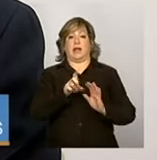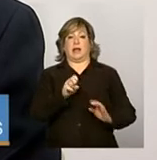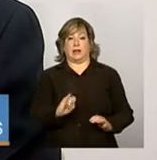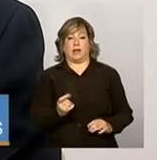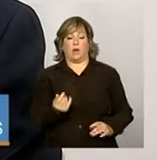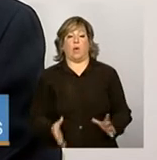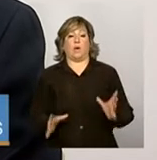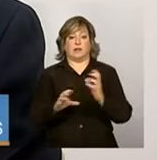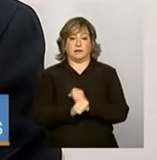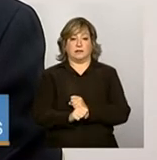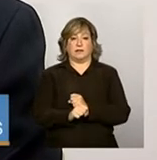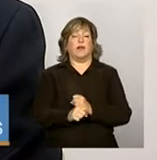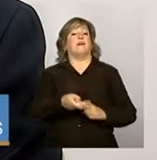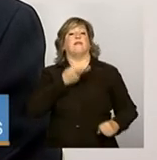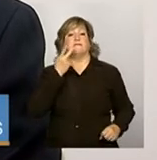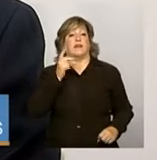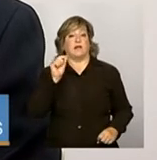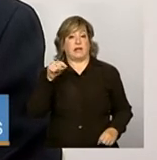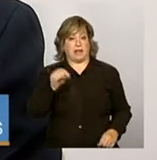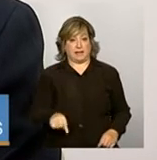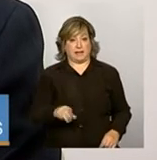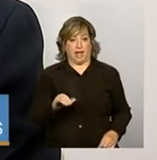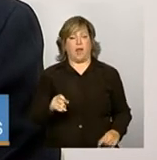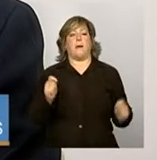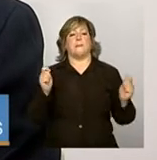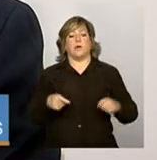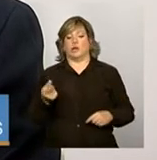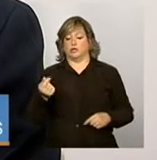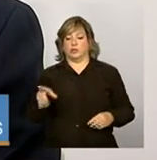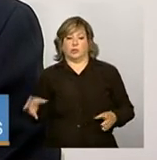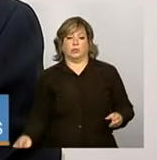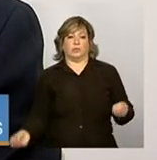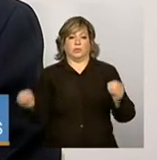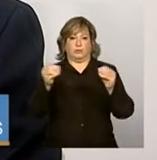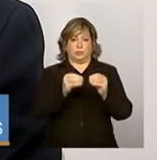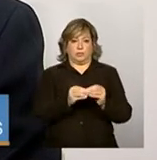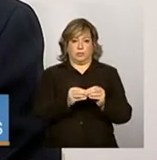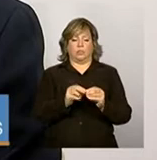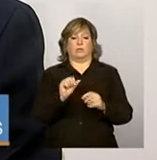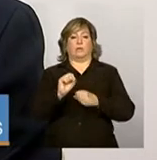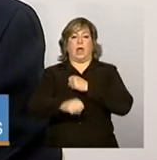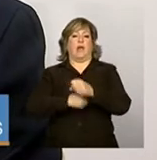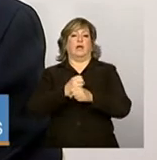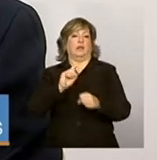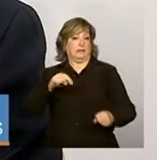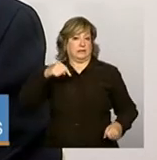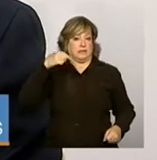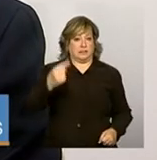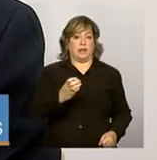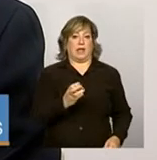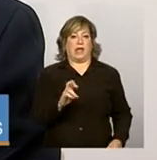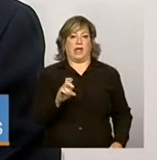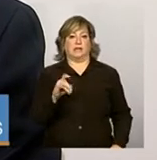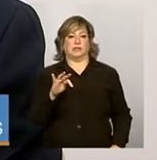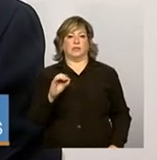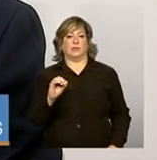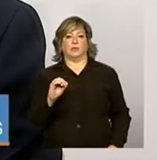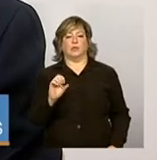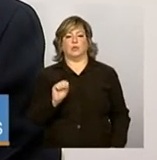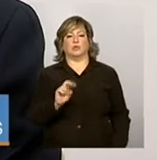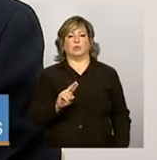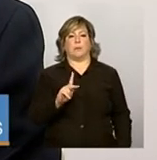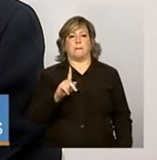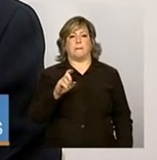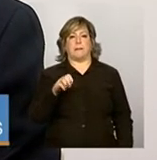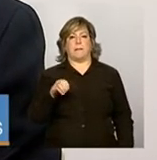ela prevê que, nesses casos, você pode incorporar esses recursos no orçamento seguinte por meio de crédito suplementar, né? E